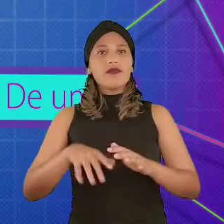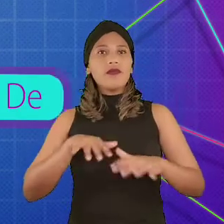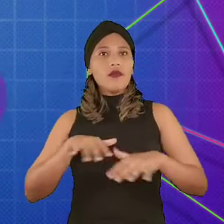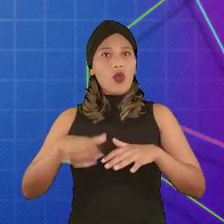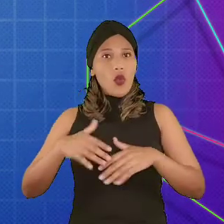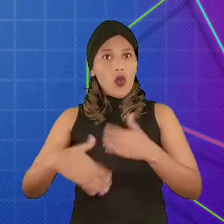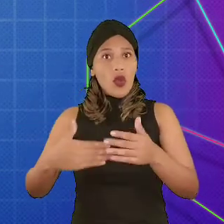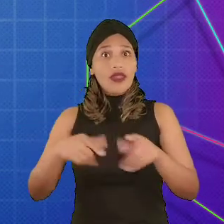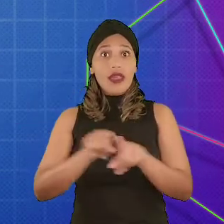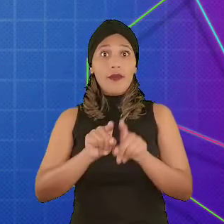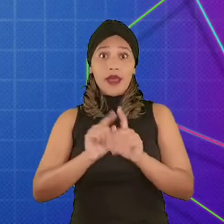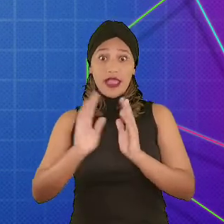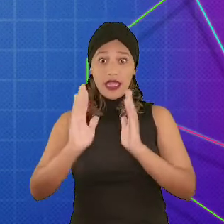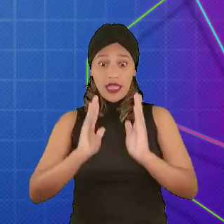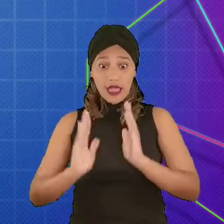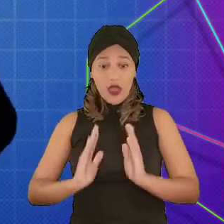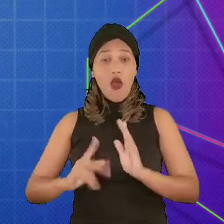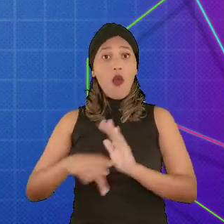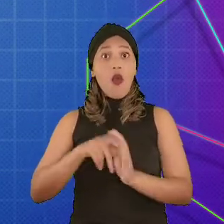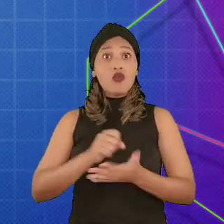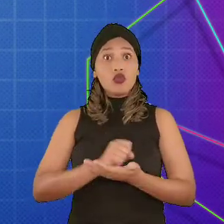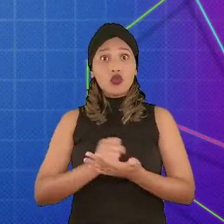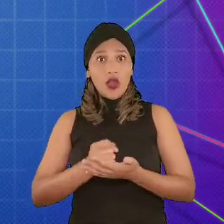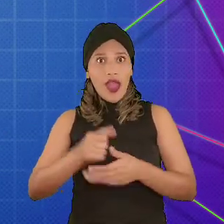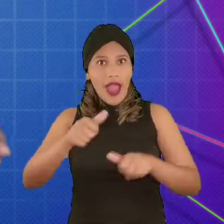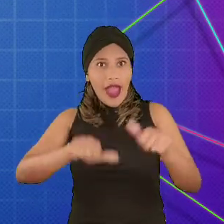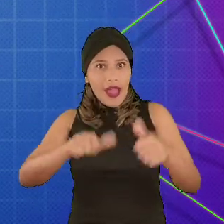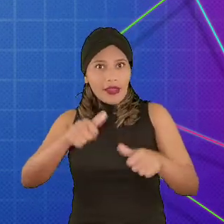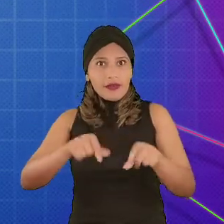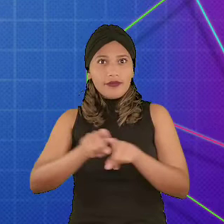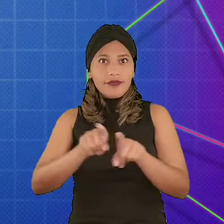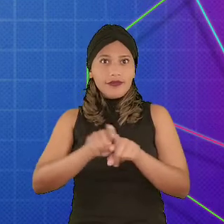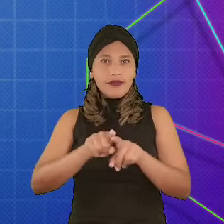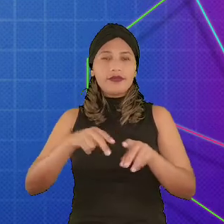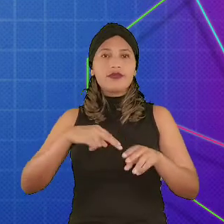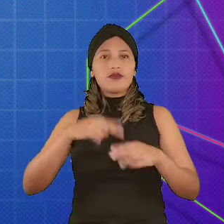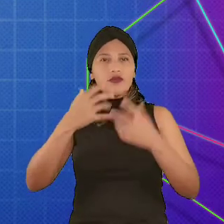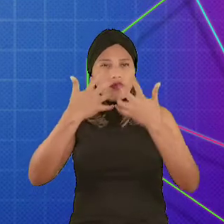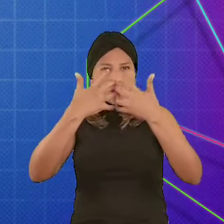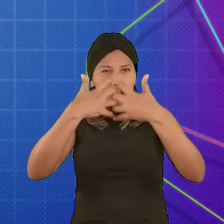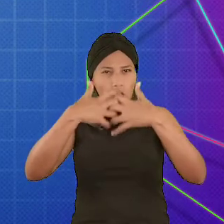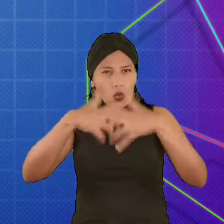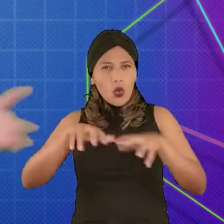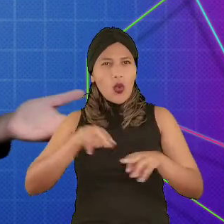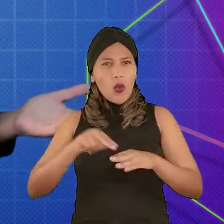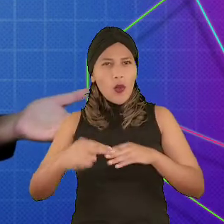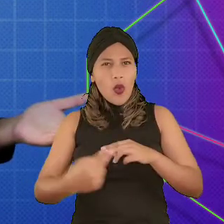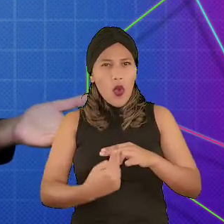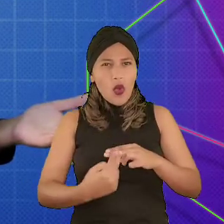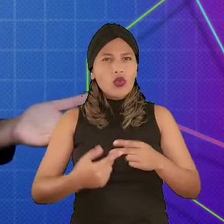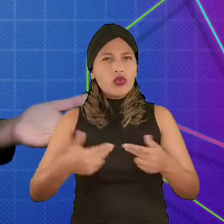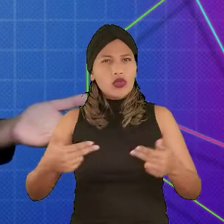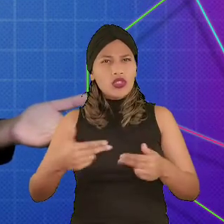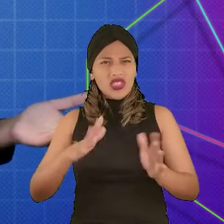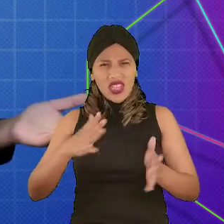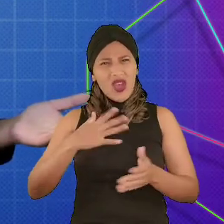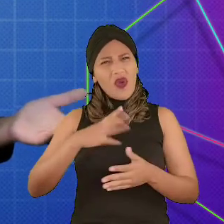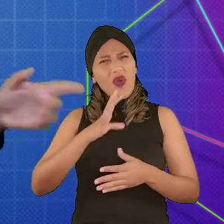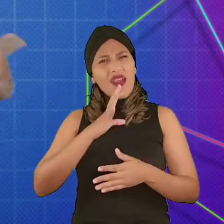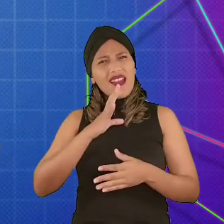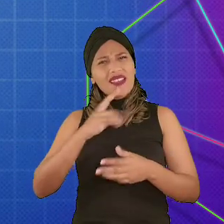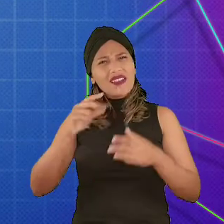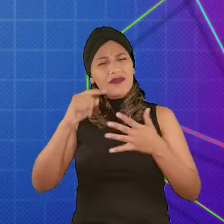níveis de um jogo, análise de jogabilidade, puzzles e game moods. Já ouviu falar desses temas?